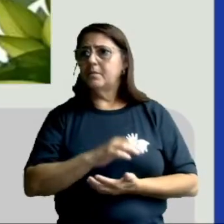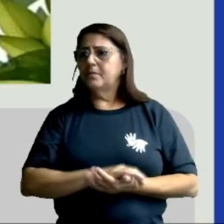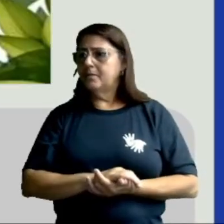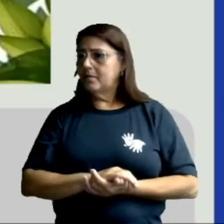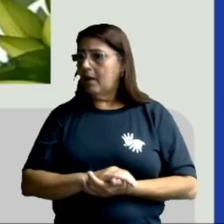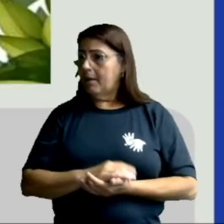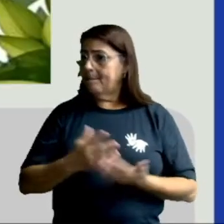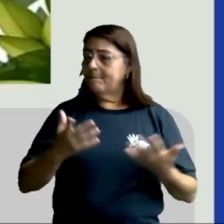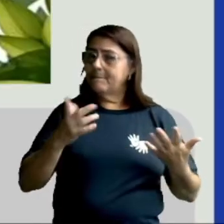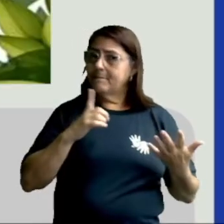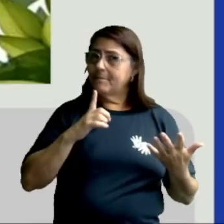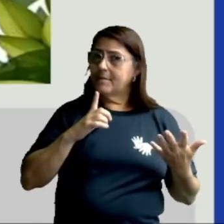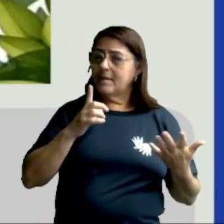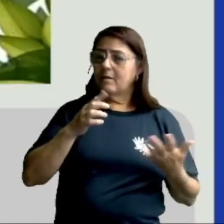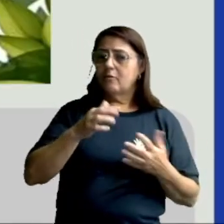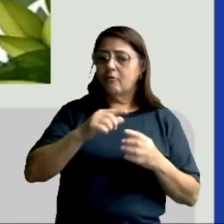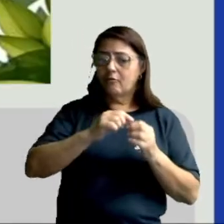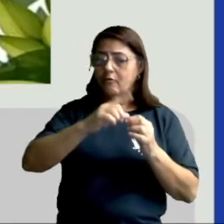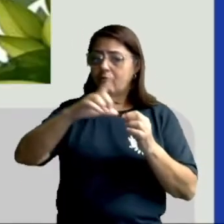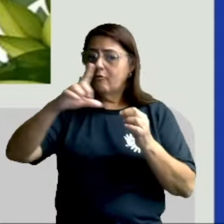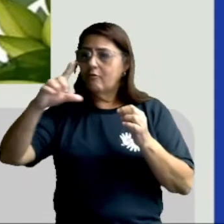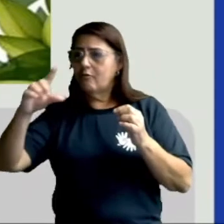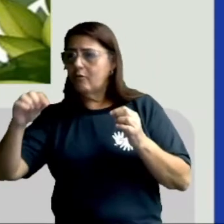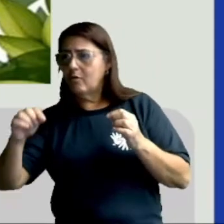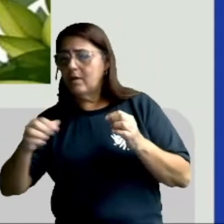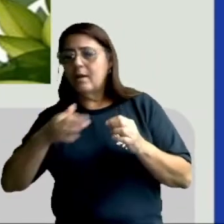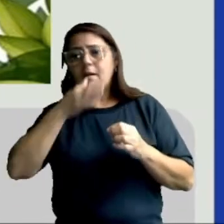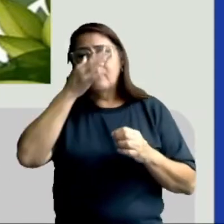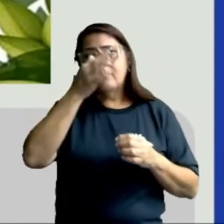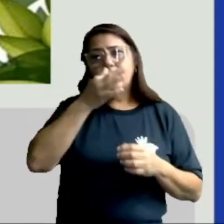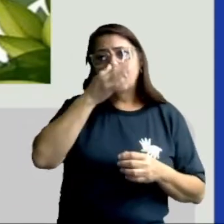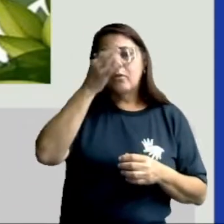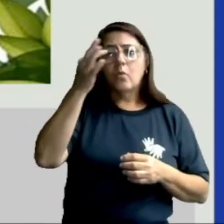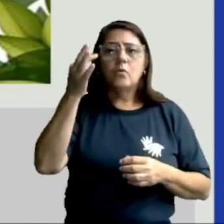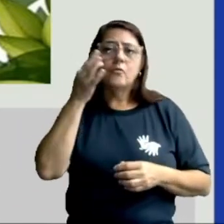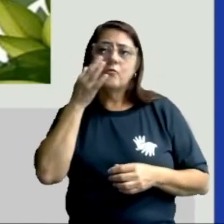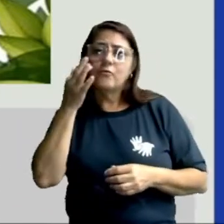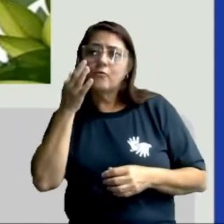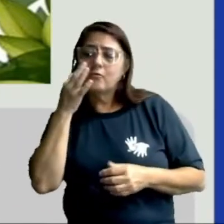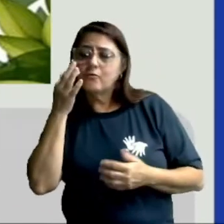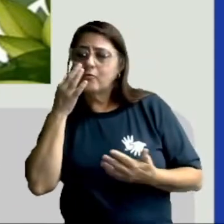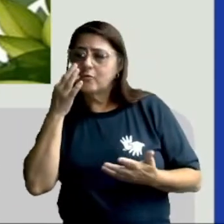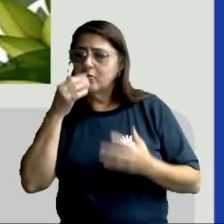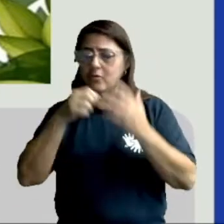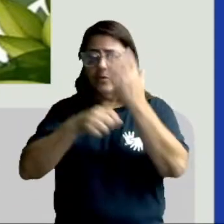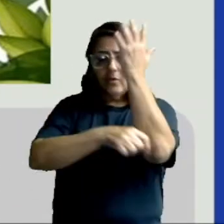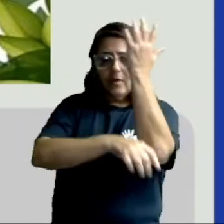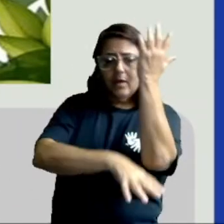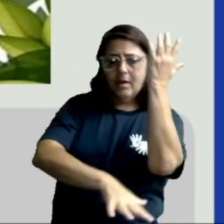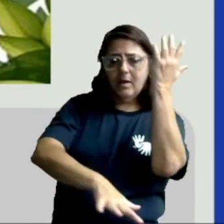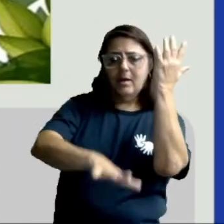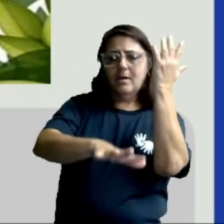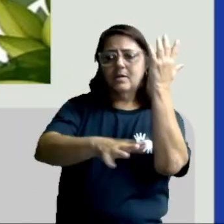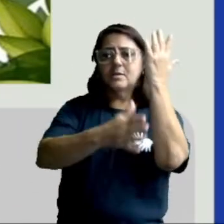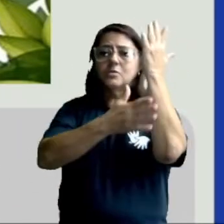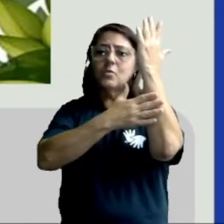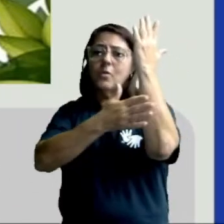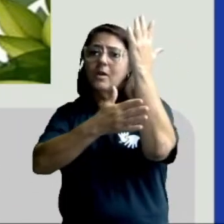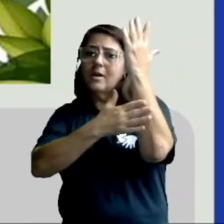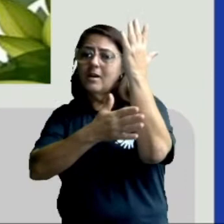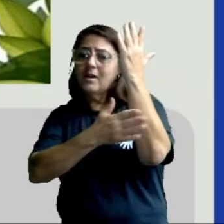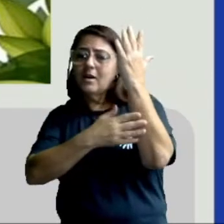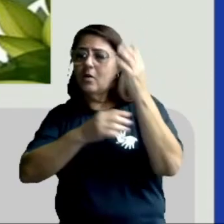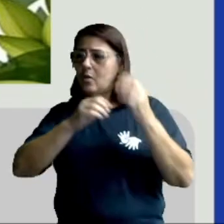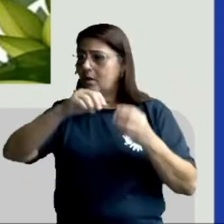Olha aqui a imagem. A folha, a flor, o fruto, a raiz, o caule